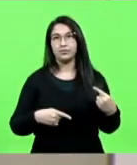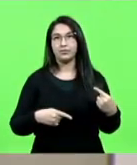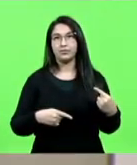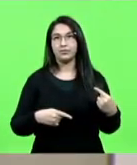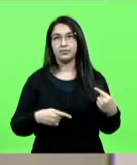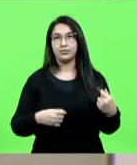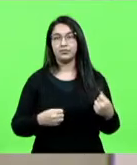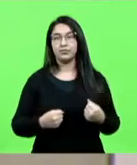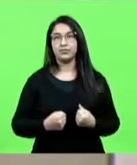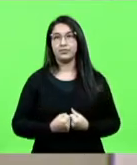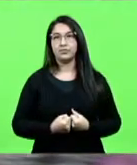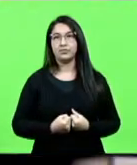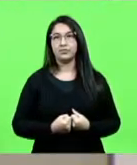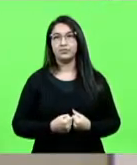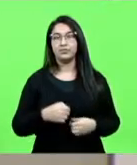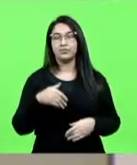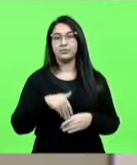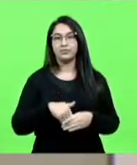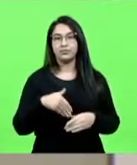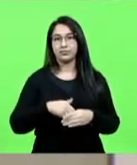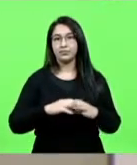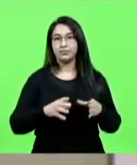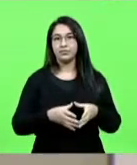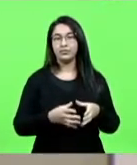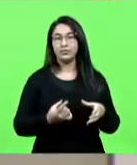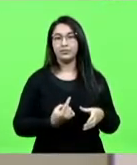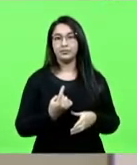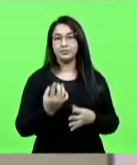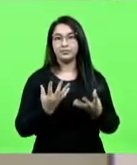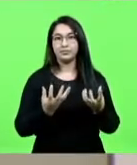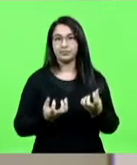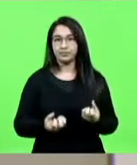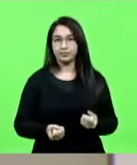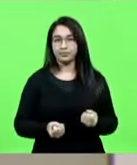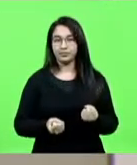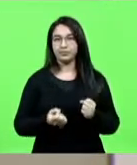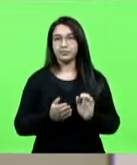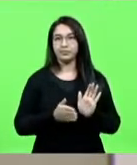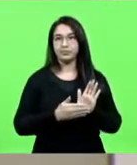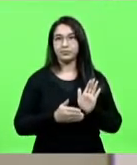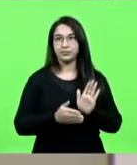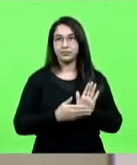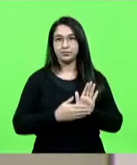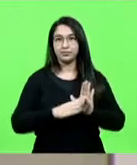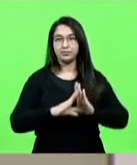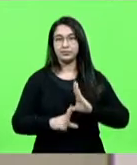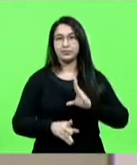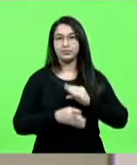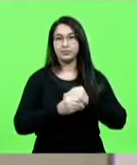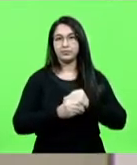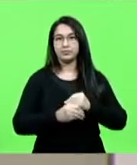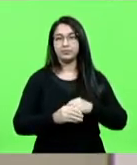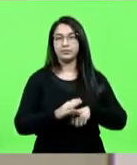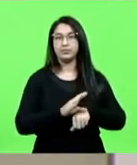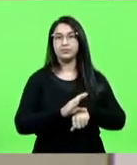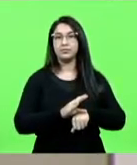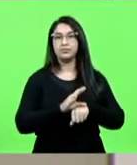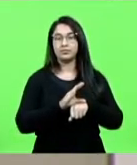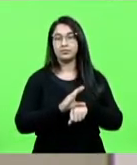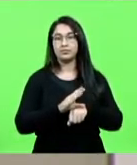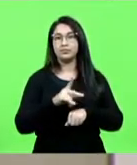Discussão e votação em turno único da admissibilidade da proposta de emenda à Constituição PEC 1